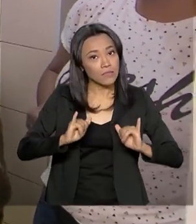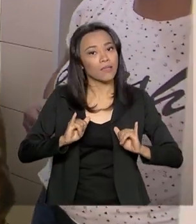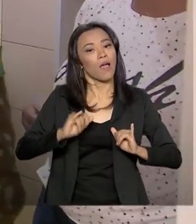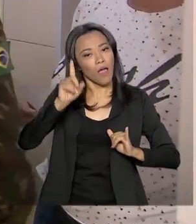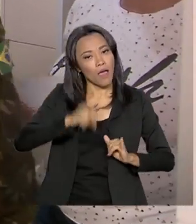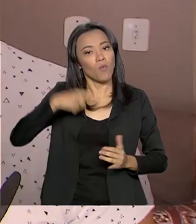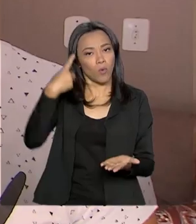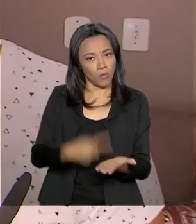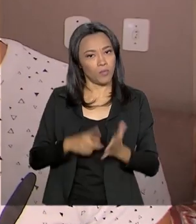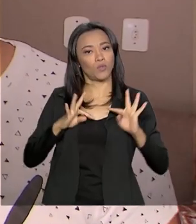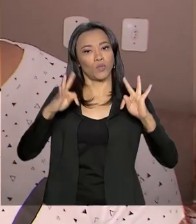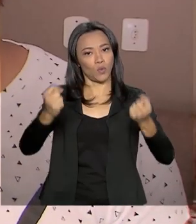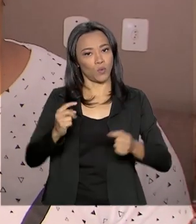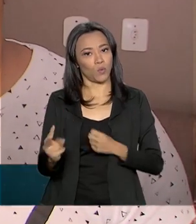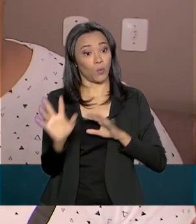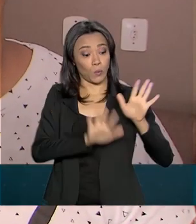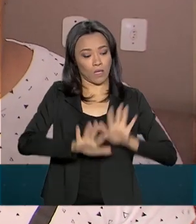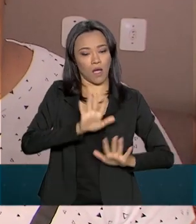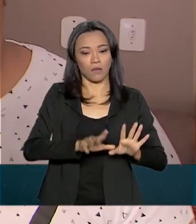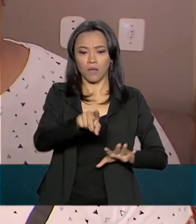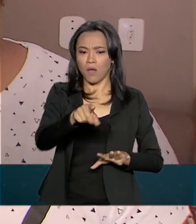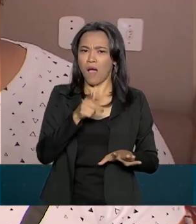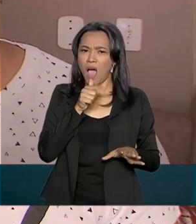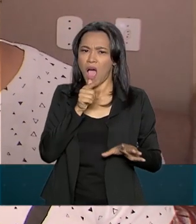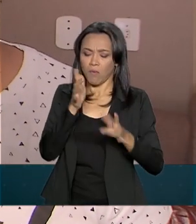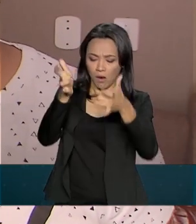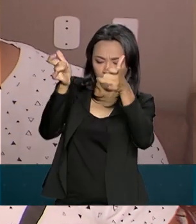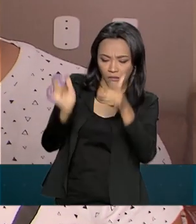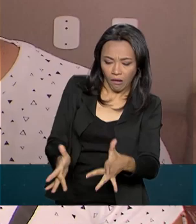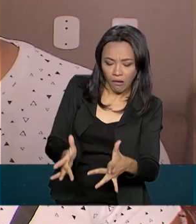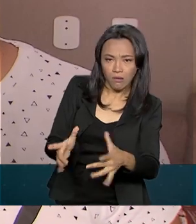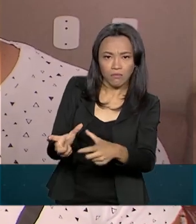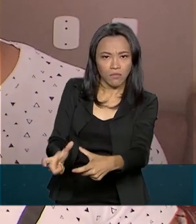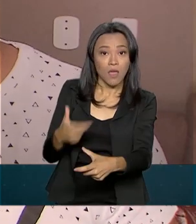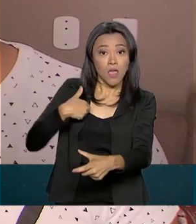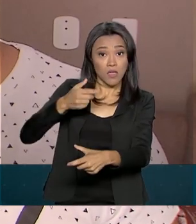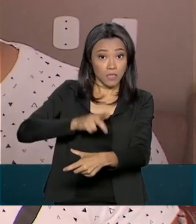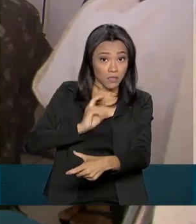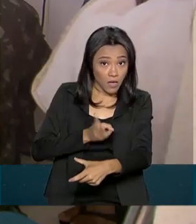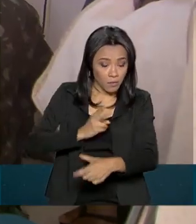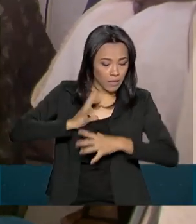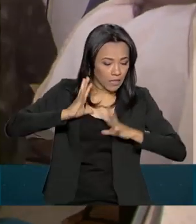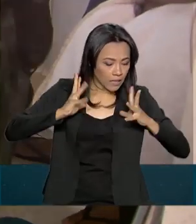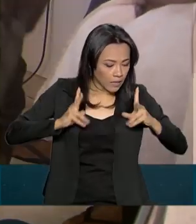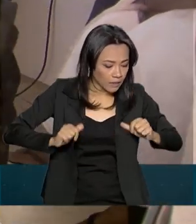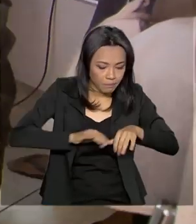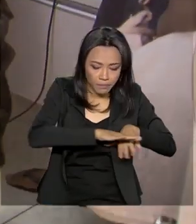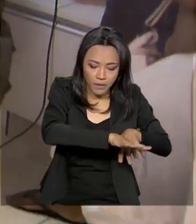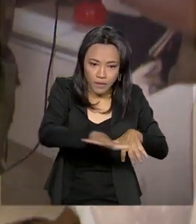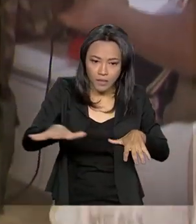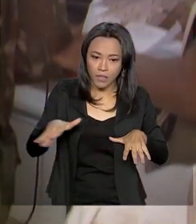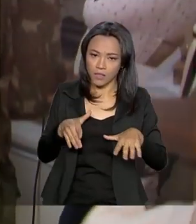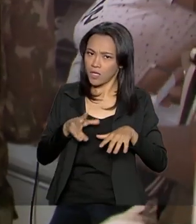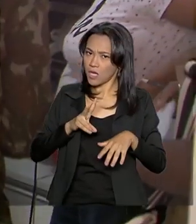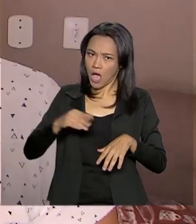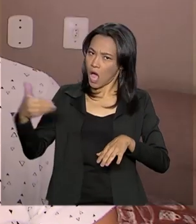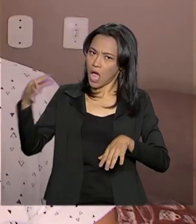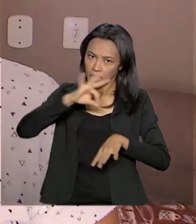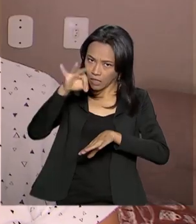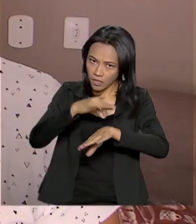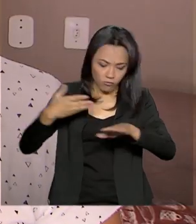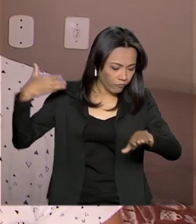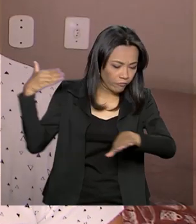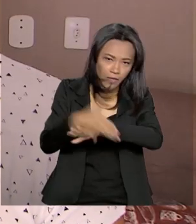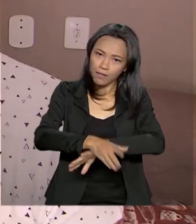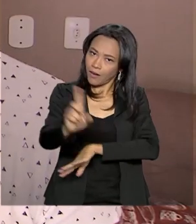um dever de todos. Não deixo a água acumulada. Aqui na frente eu sempre estou lavando, limpando. A dengue não chegou e nem vai chegar. Nem